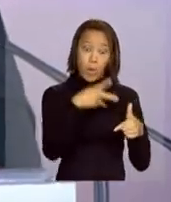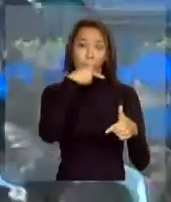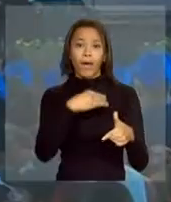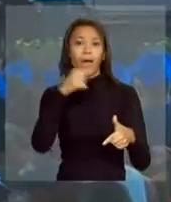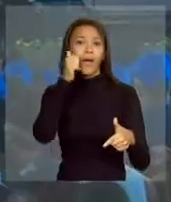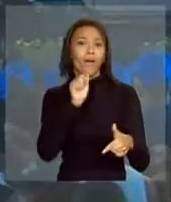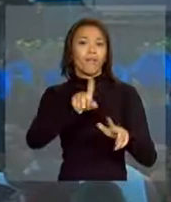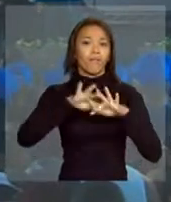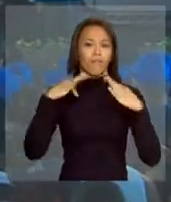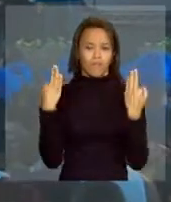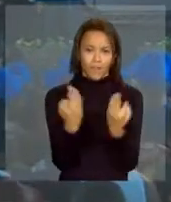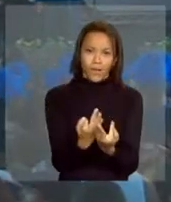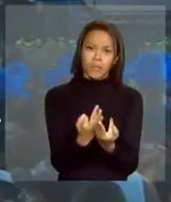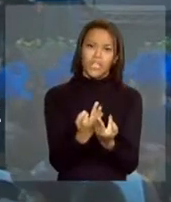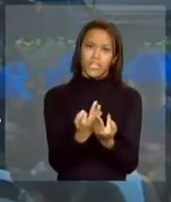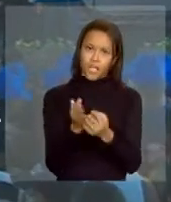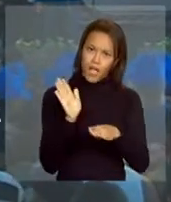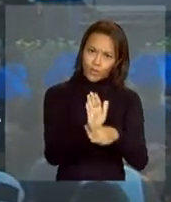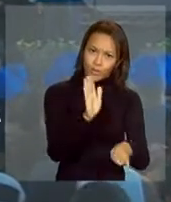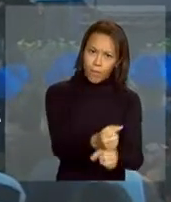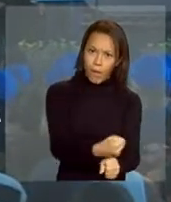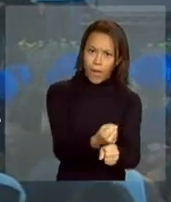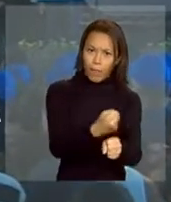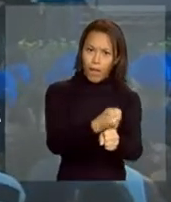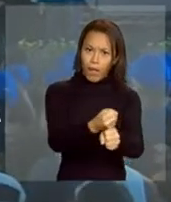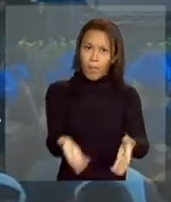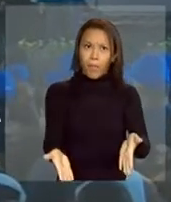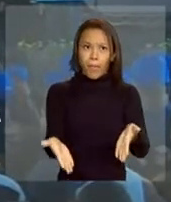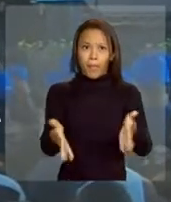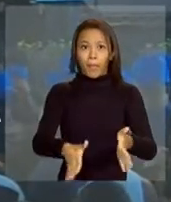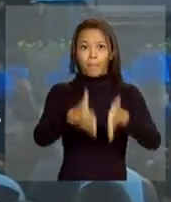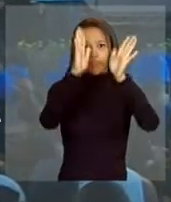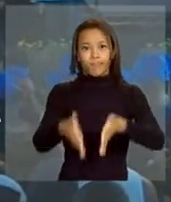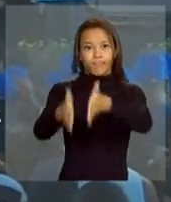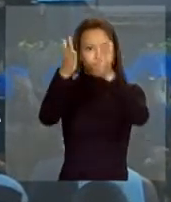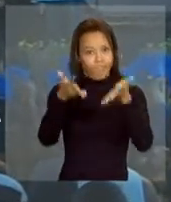família, que tiveram e contribuíram com esse empreendimento.